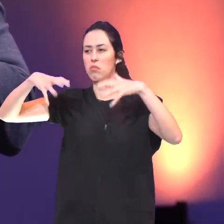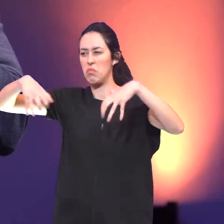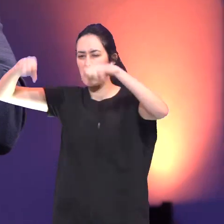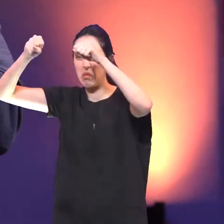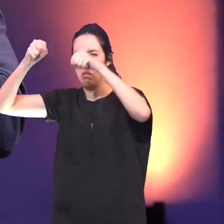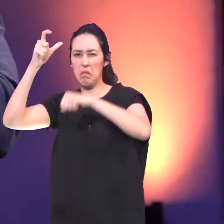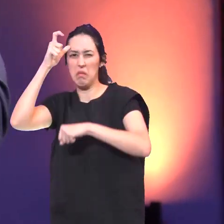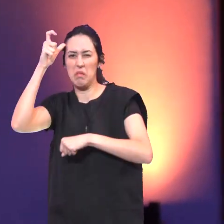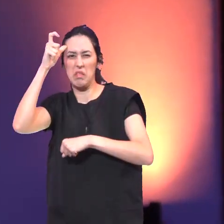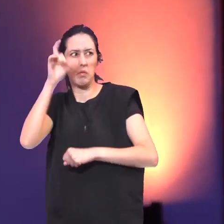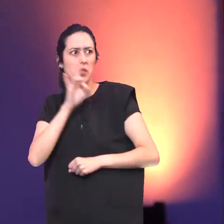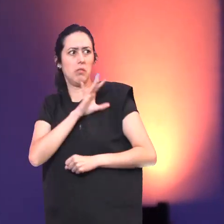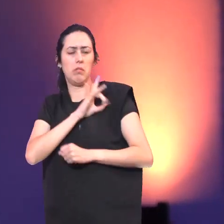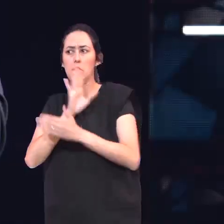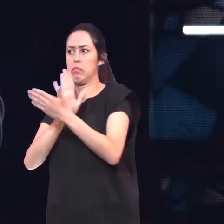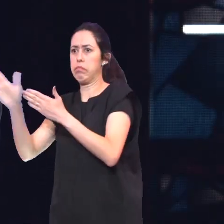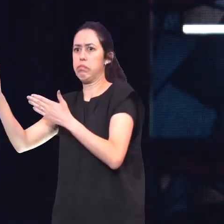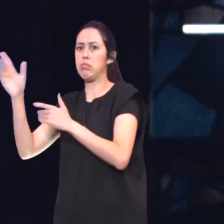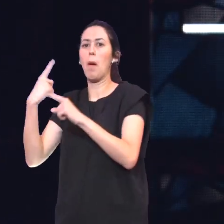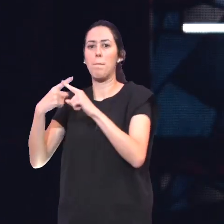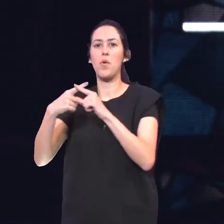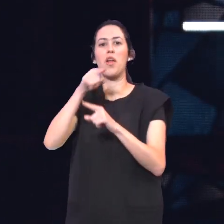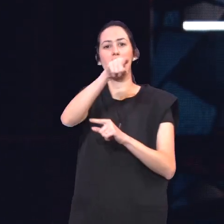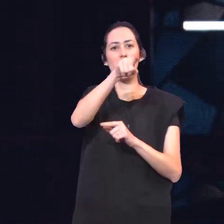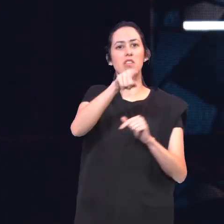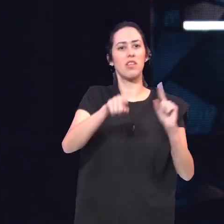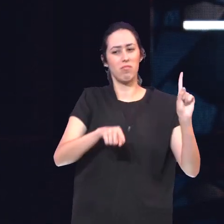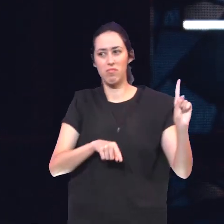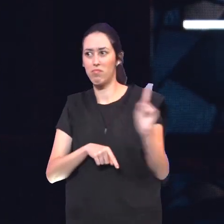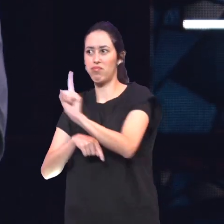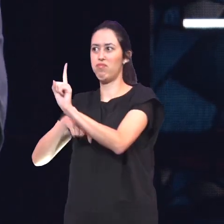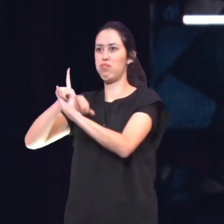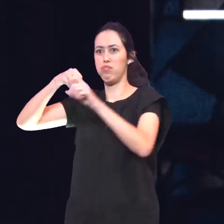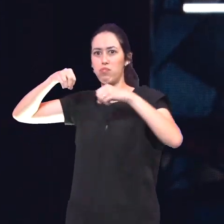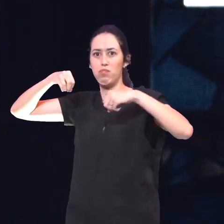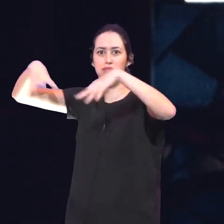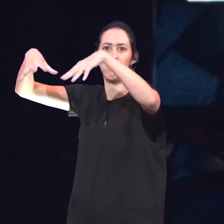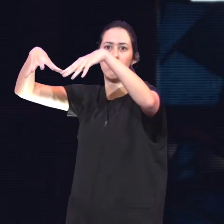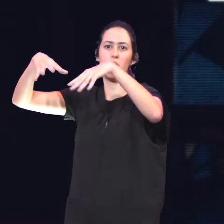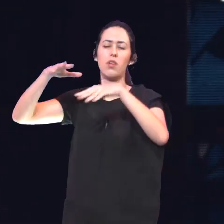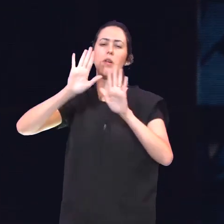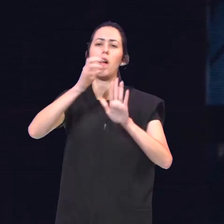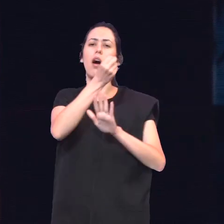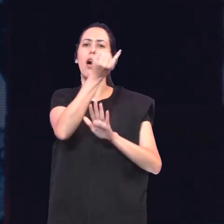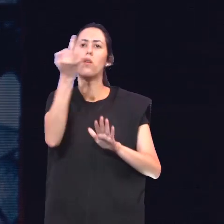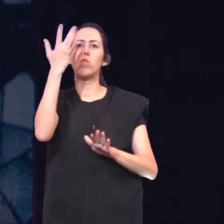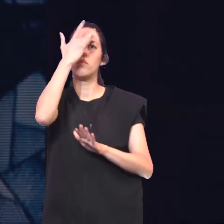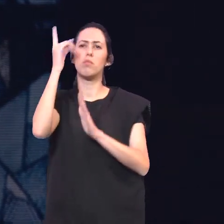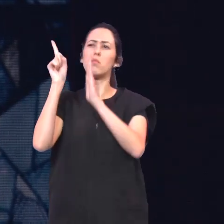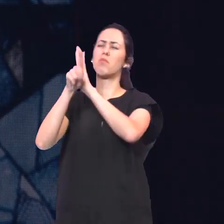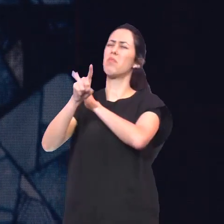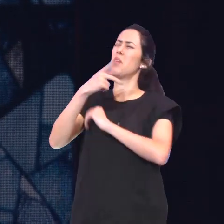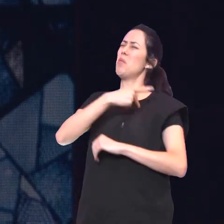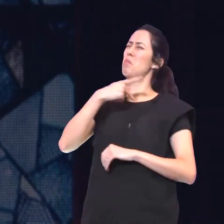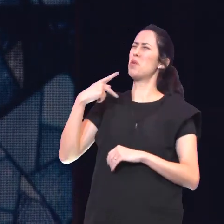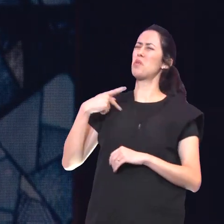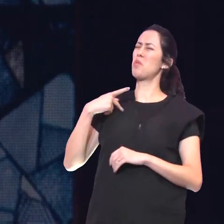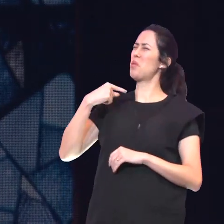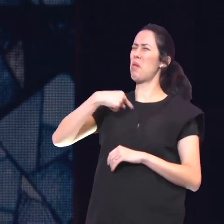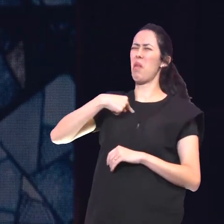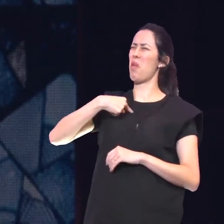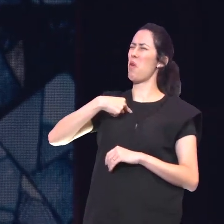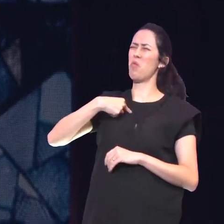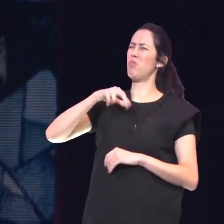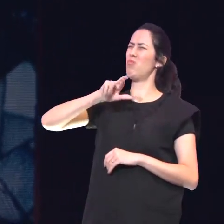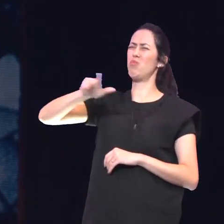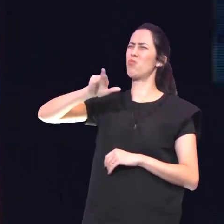Porque você Chegou Mas algumas Pessoas Dizem assim Mas pastor Eu não me sinto Luz Eu